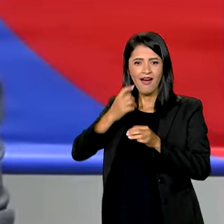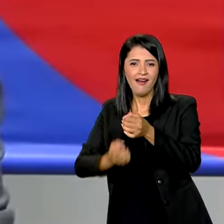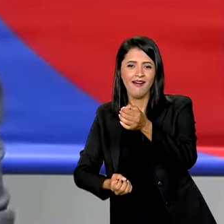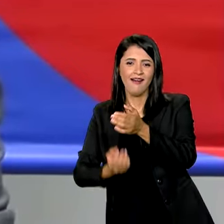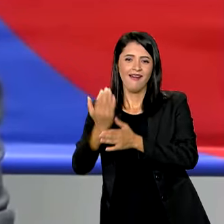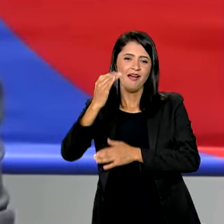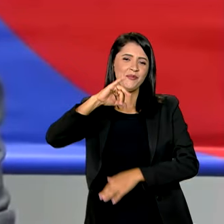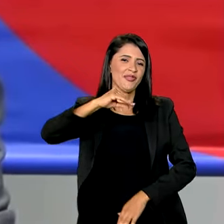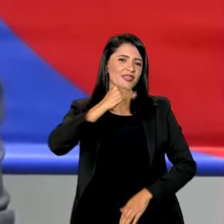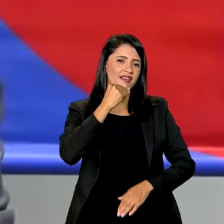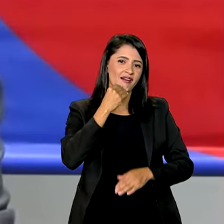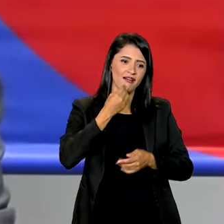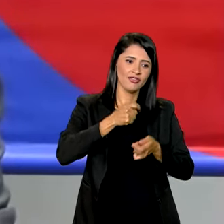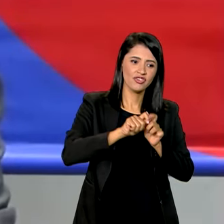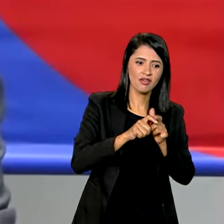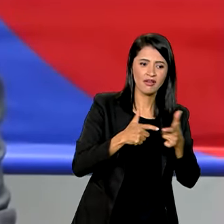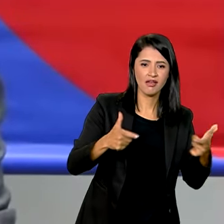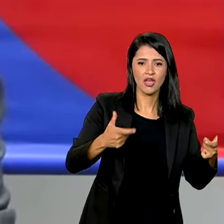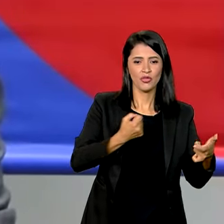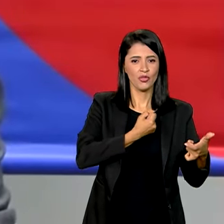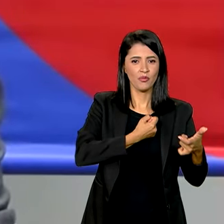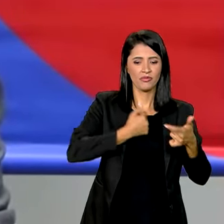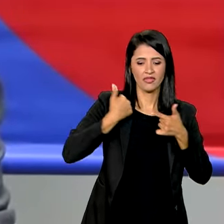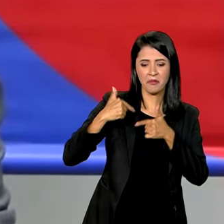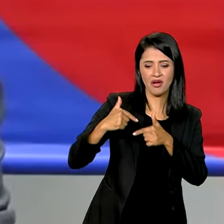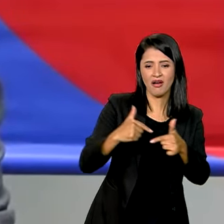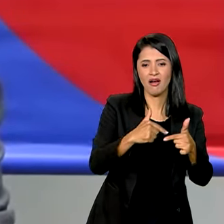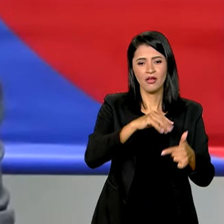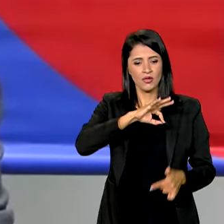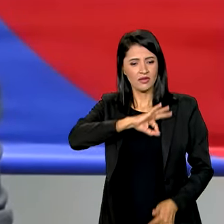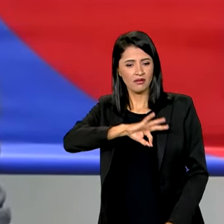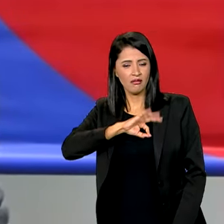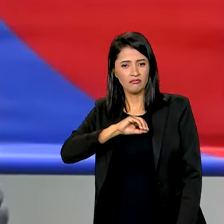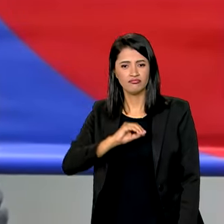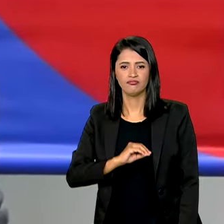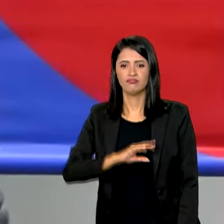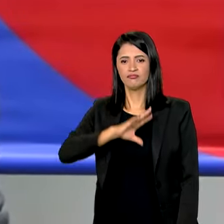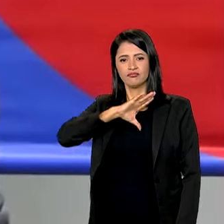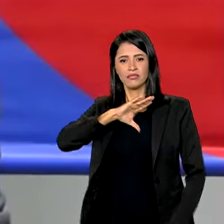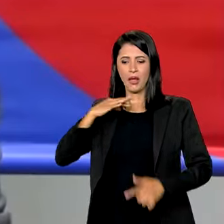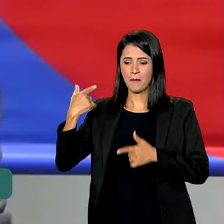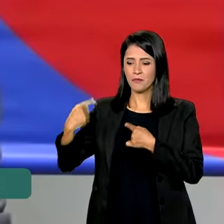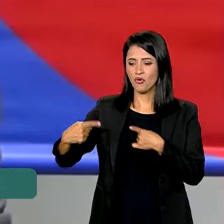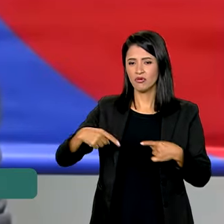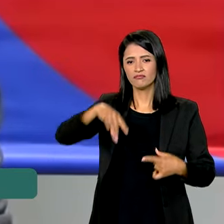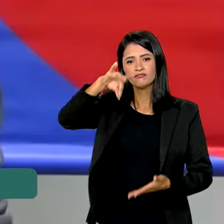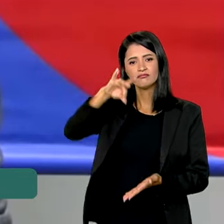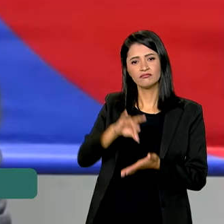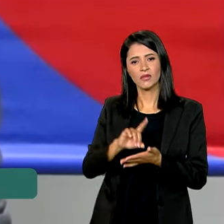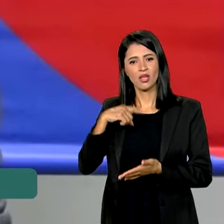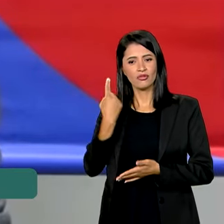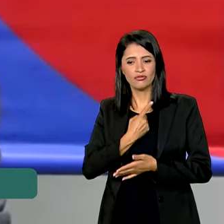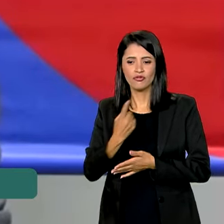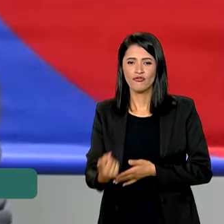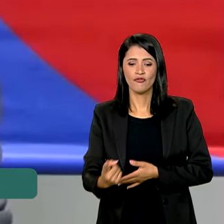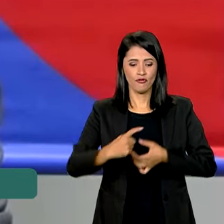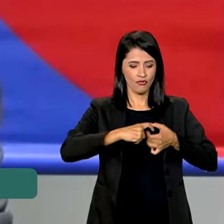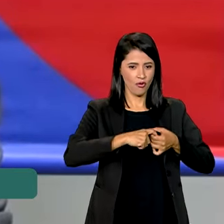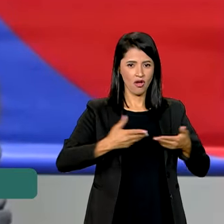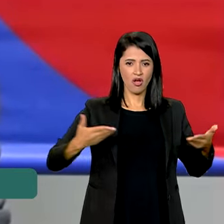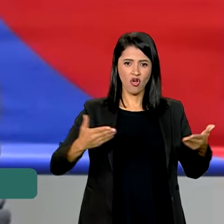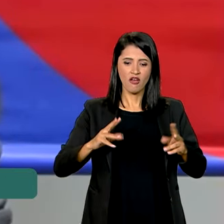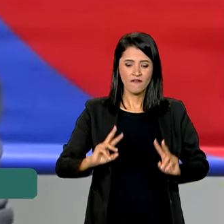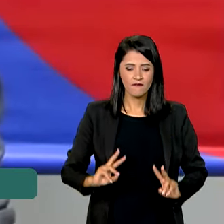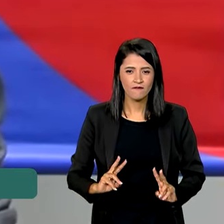oportunidades de crescimento do emprego, do crescimento do salário, a política consistente de que nós retomamos de